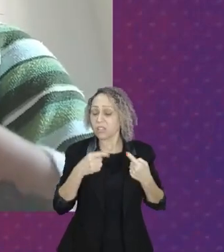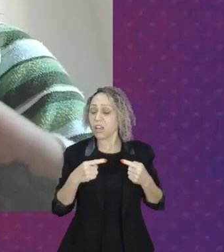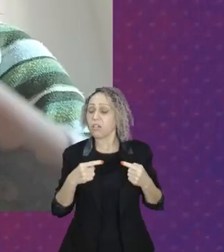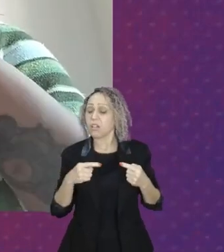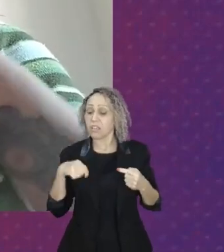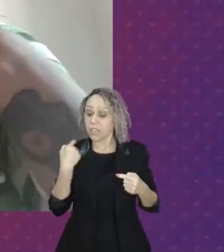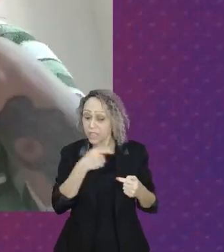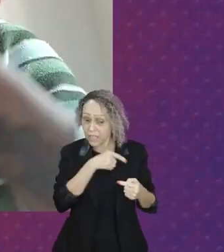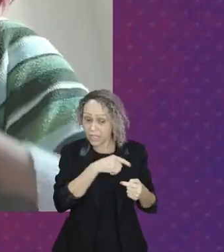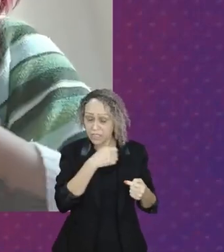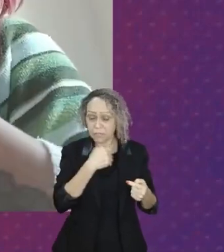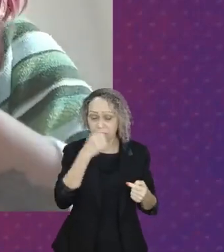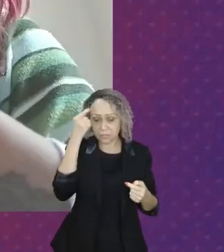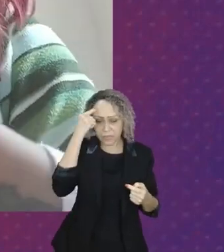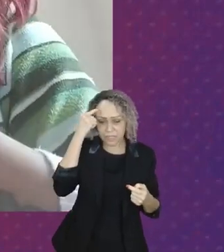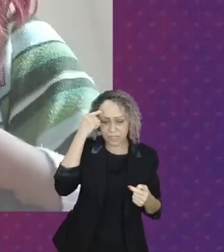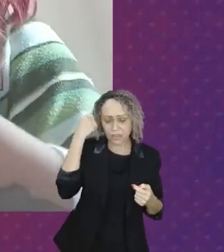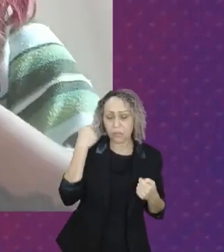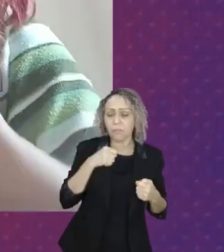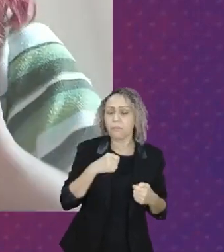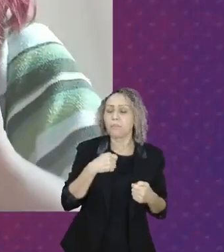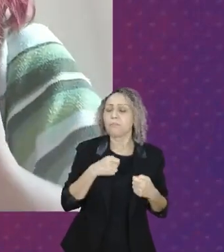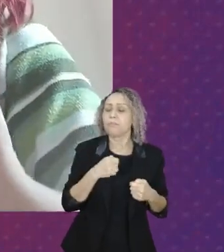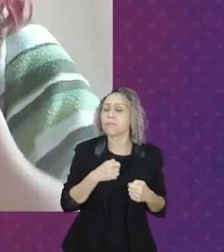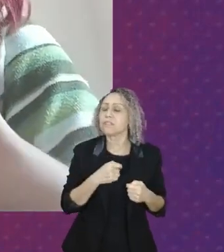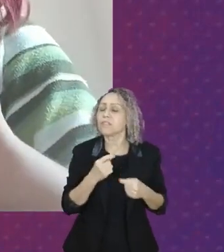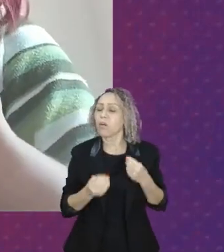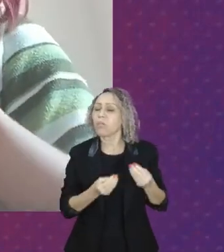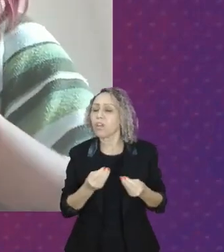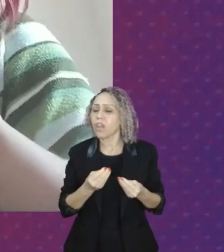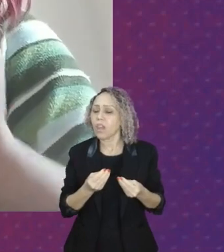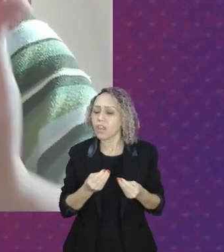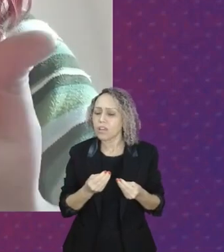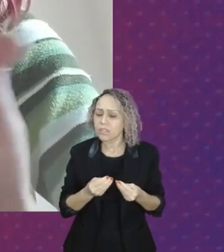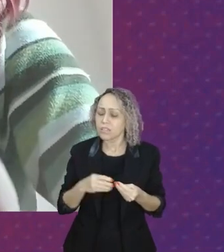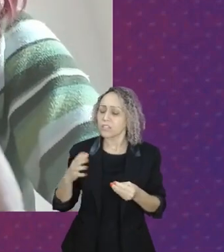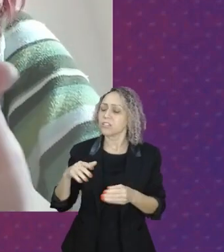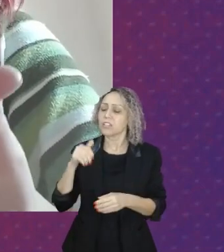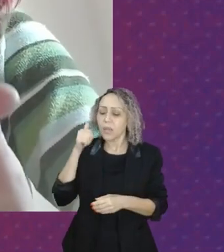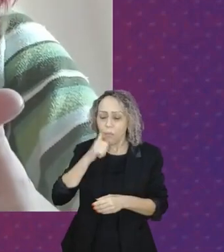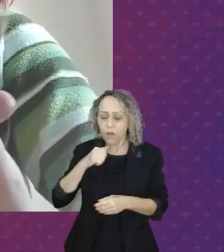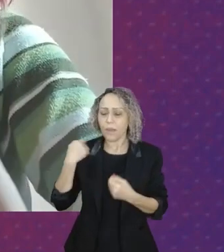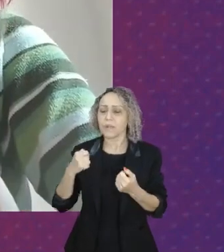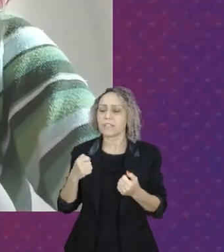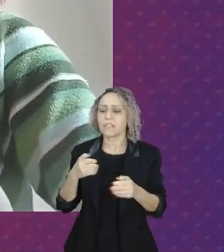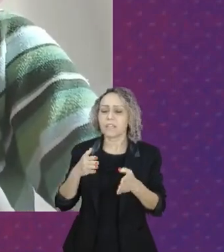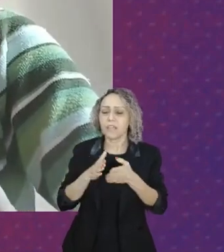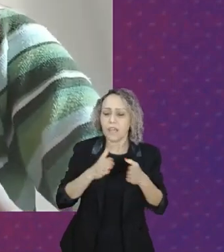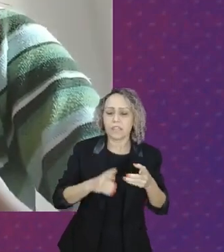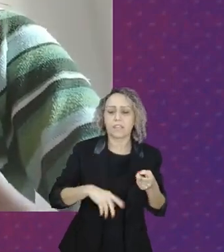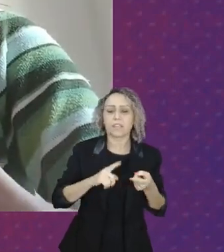aí auxiliaria muitas mulheres a terem acesso à cultura, acesso à leitura, à literatura.